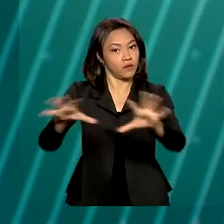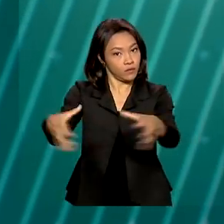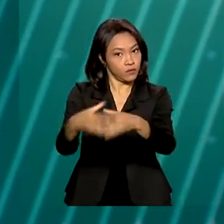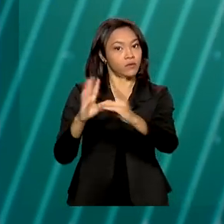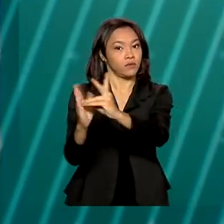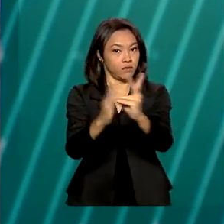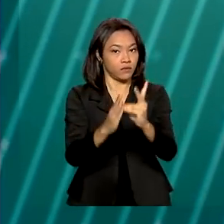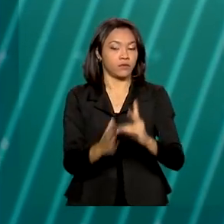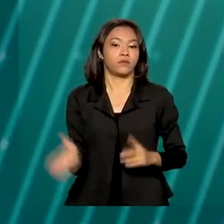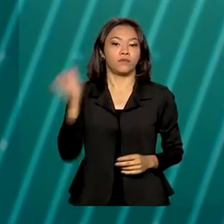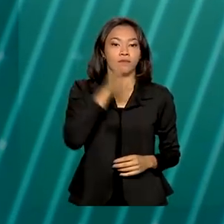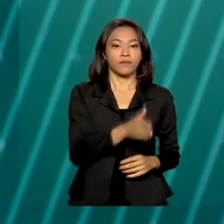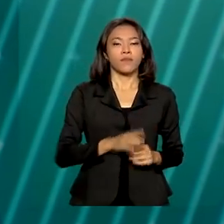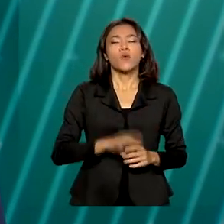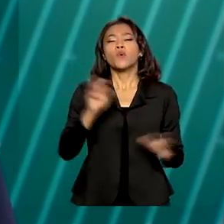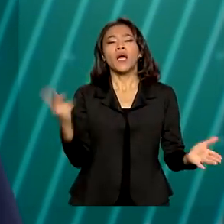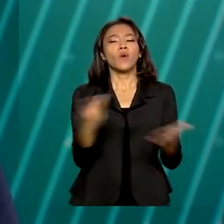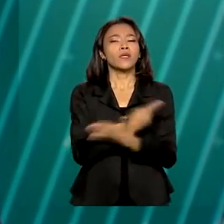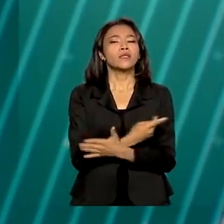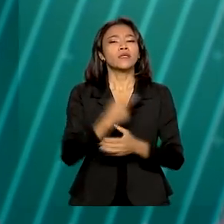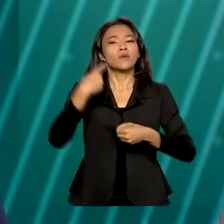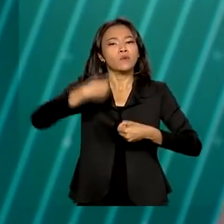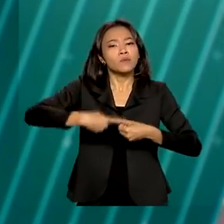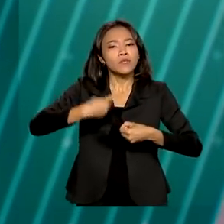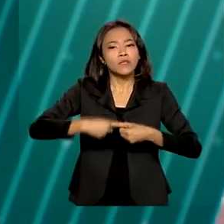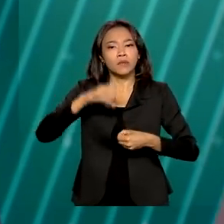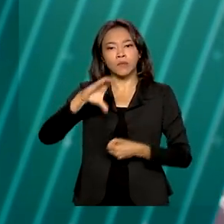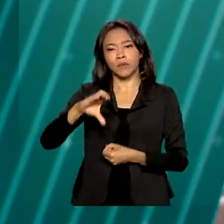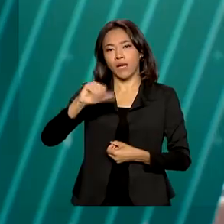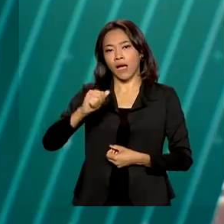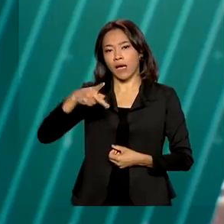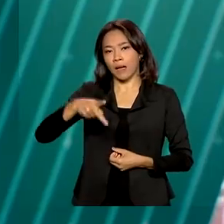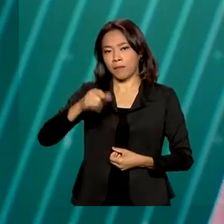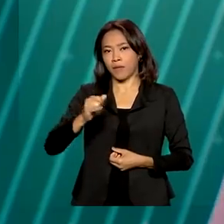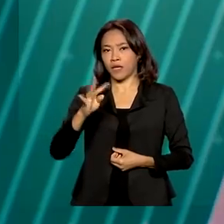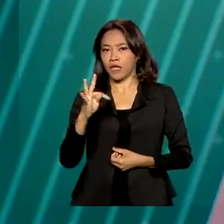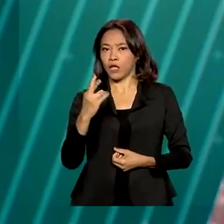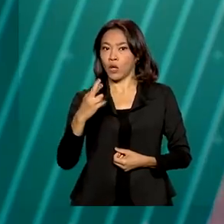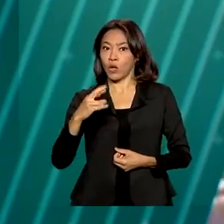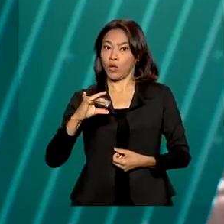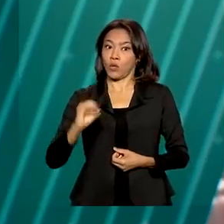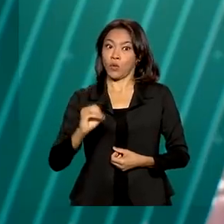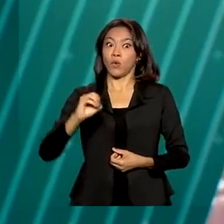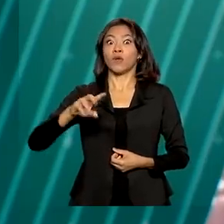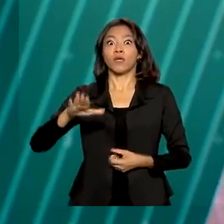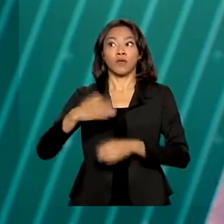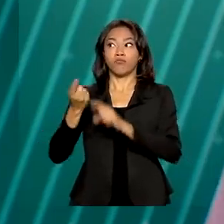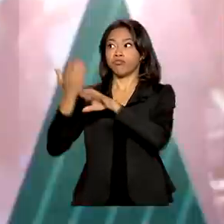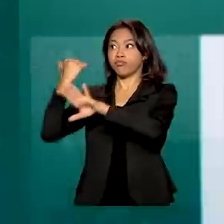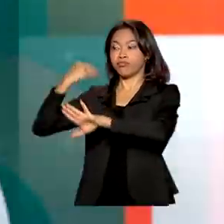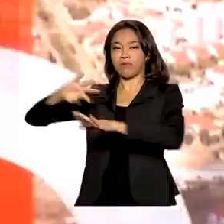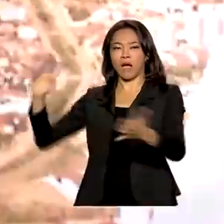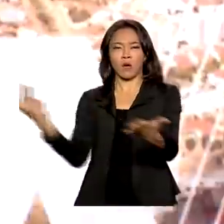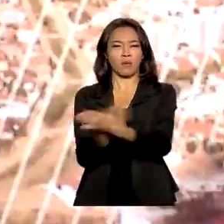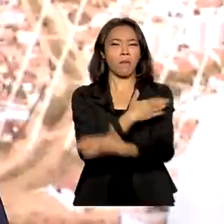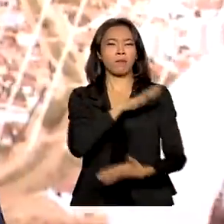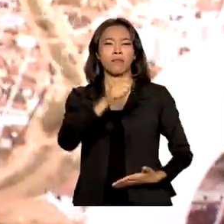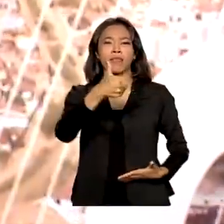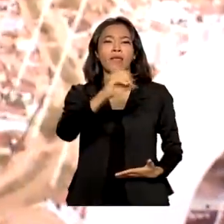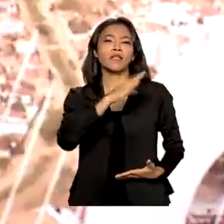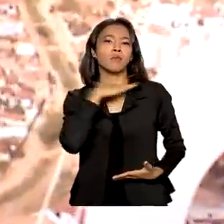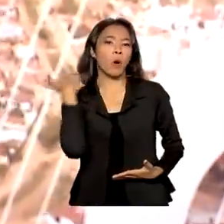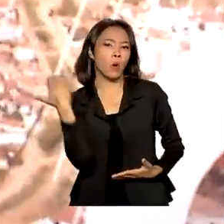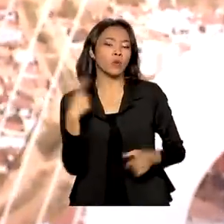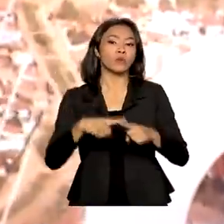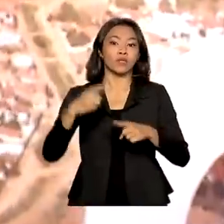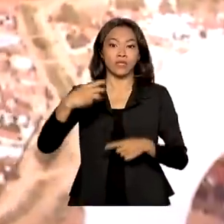Episódios como o do município de Capitólio, em Minas Gerais, que no último fim de semana deixou 10 mortos e feriu 32 pessoas com a queda de